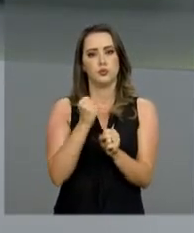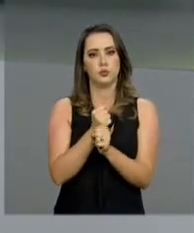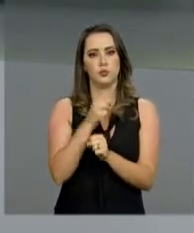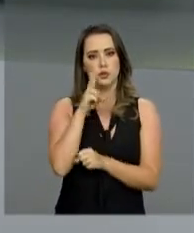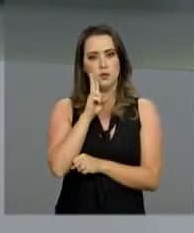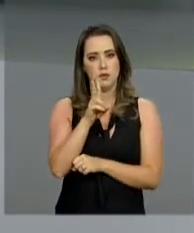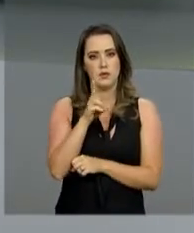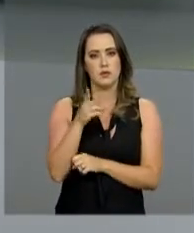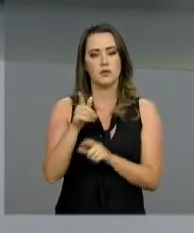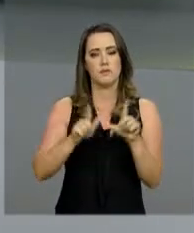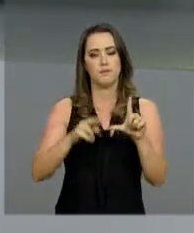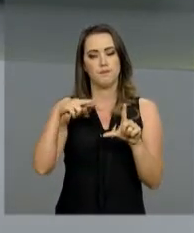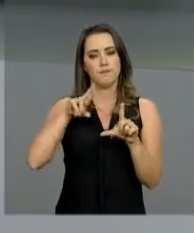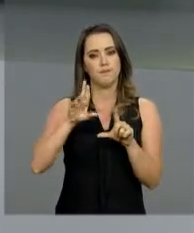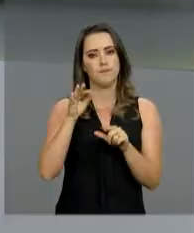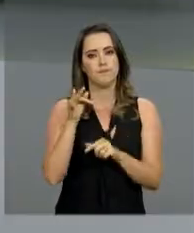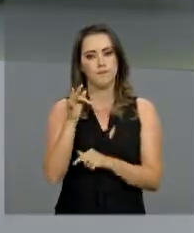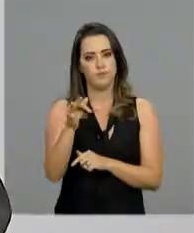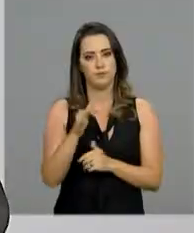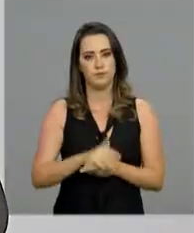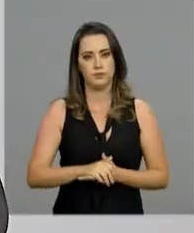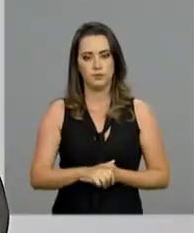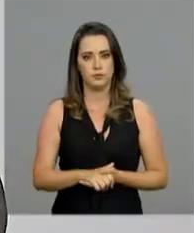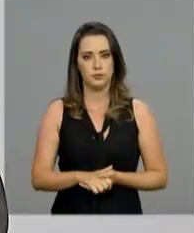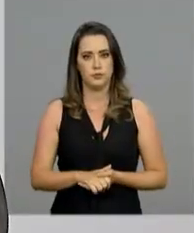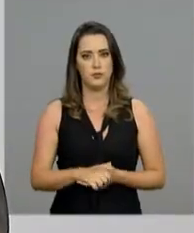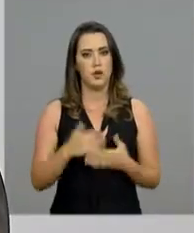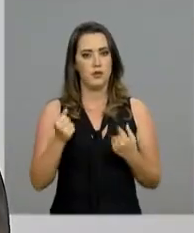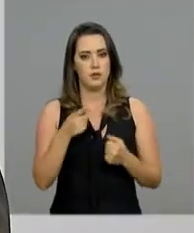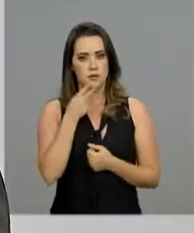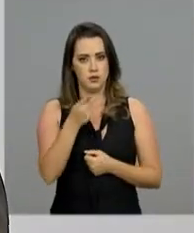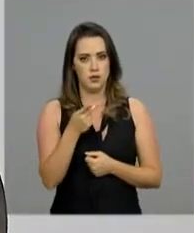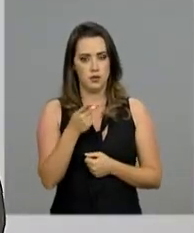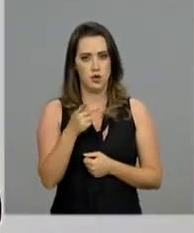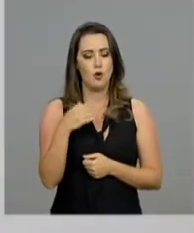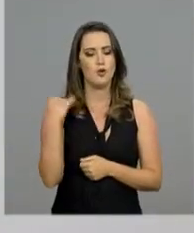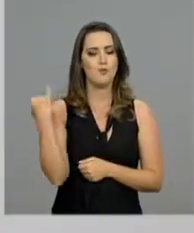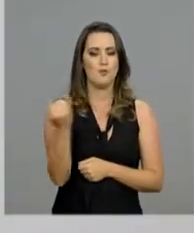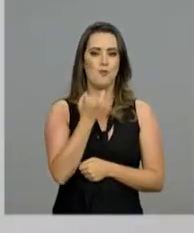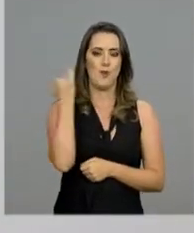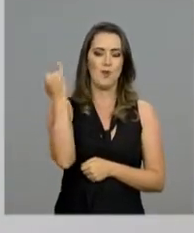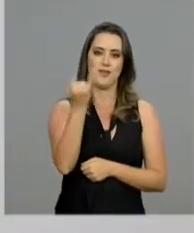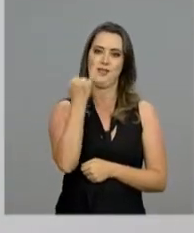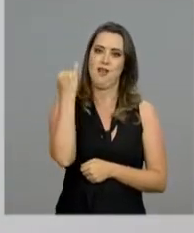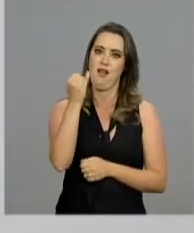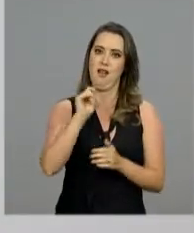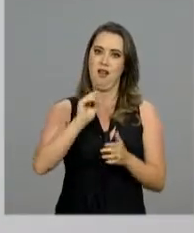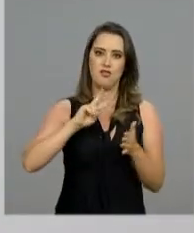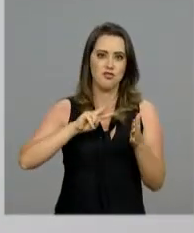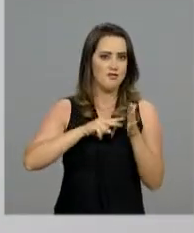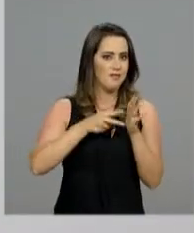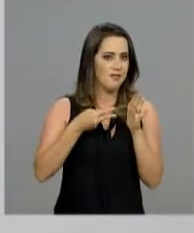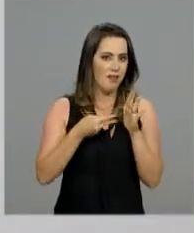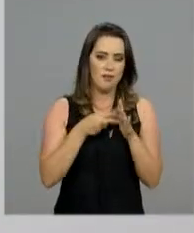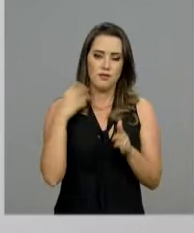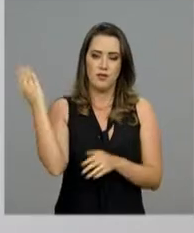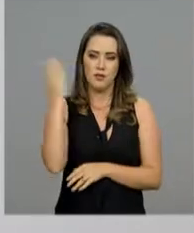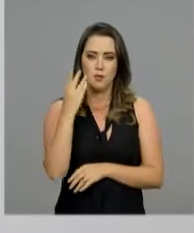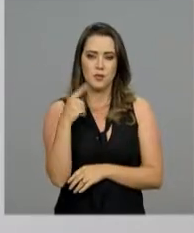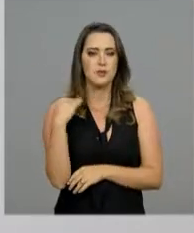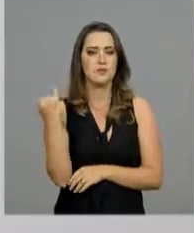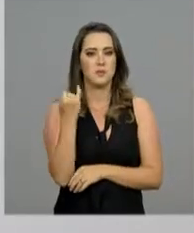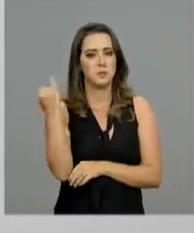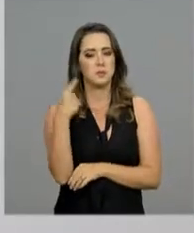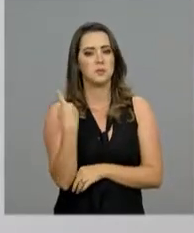informações você confere aqui na NBR. Nós vamos falar agora sobre um símbolo que faz parte de grandes momentos da nossa